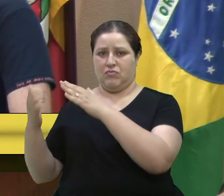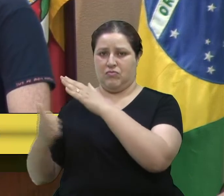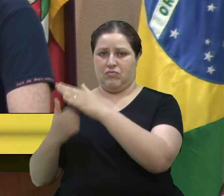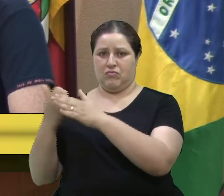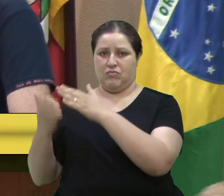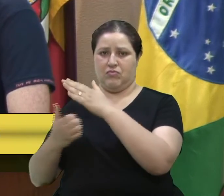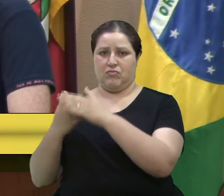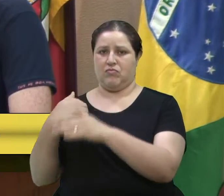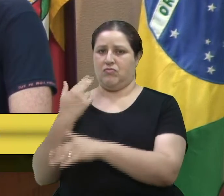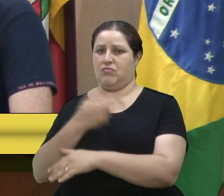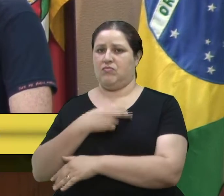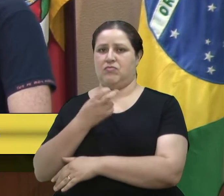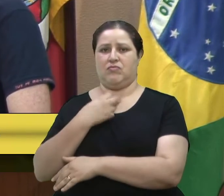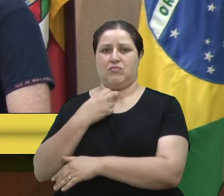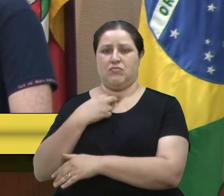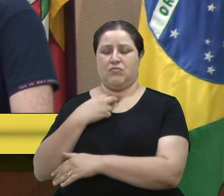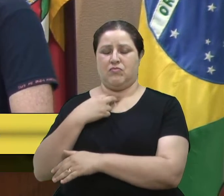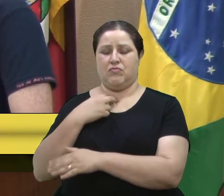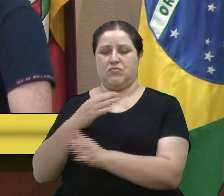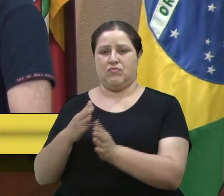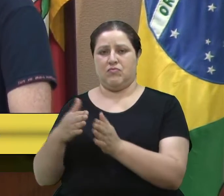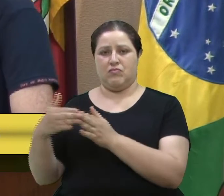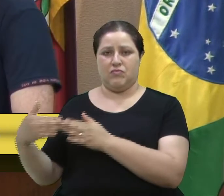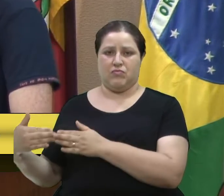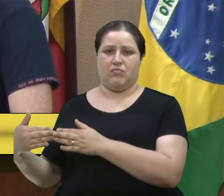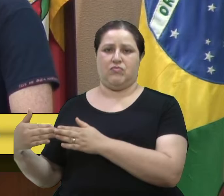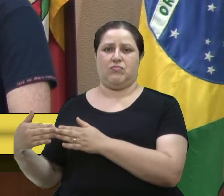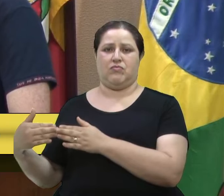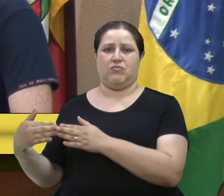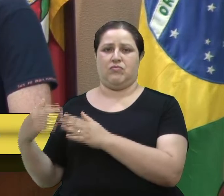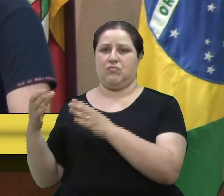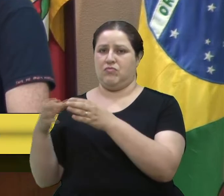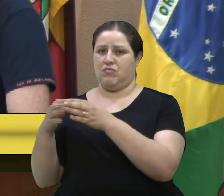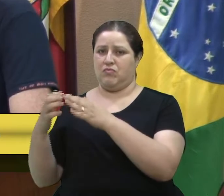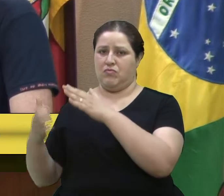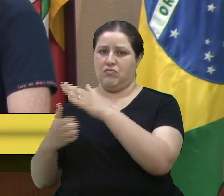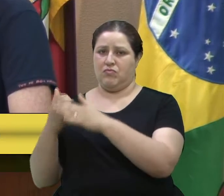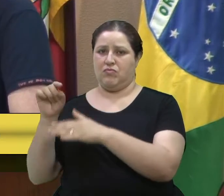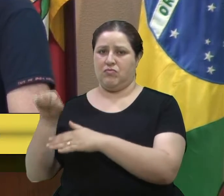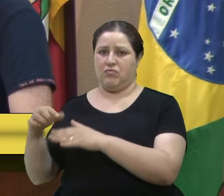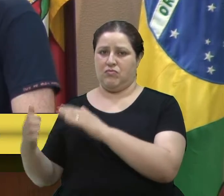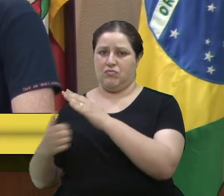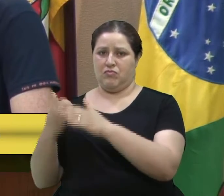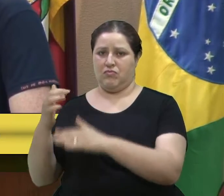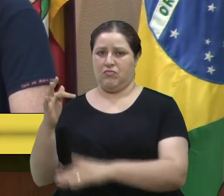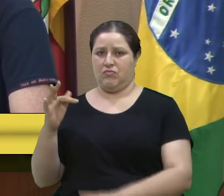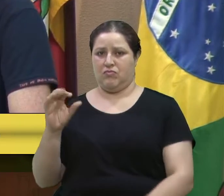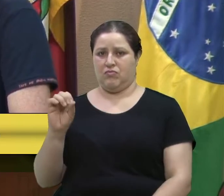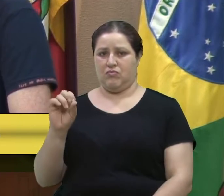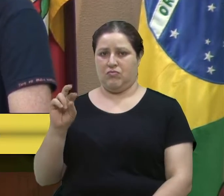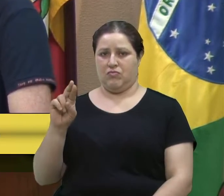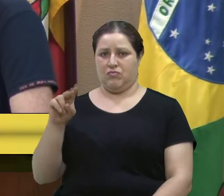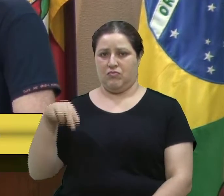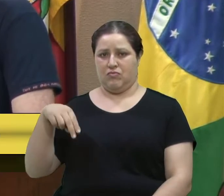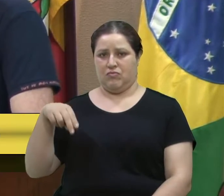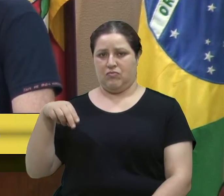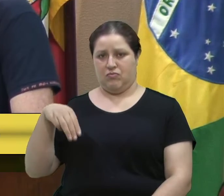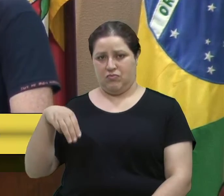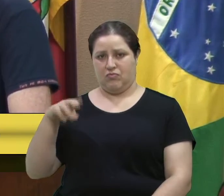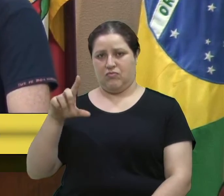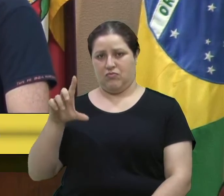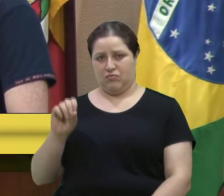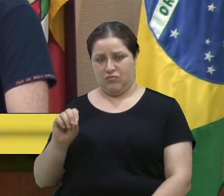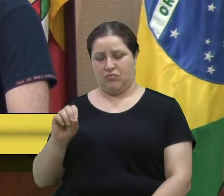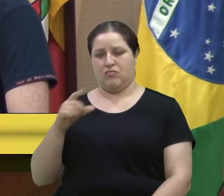podemos defender grupos empresariais. Essa empresa, a Fórmula, que tem, sim, um monopólio, que cobra o preço que